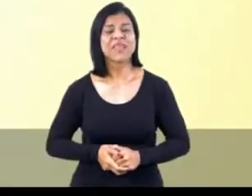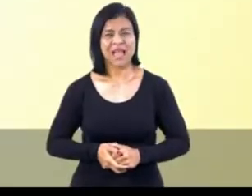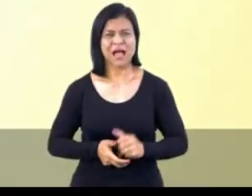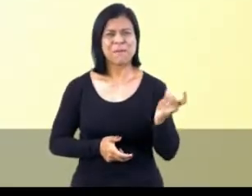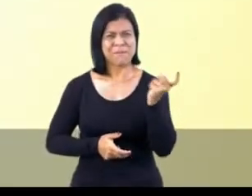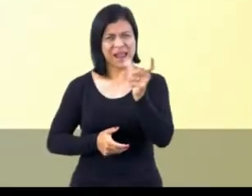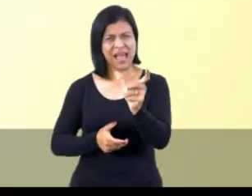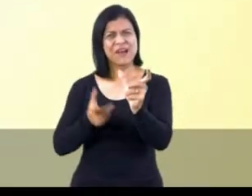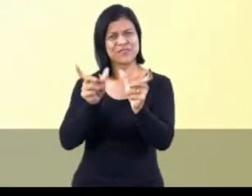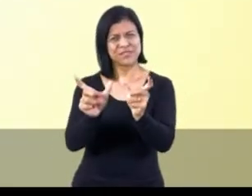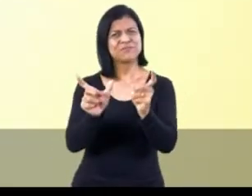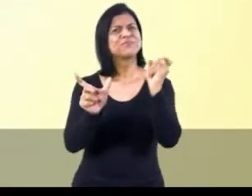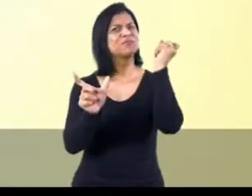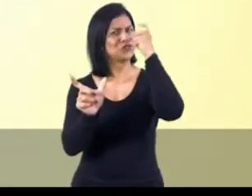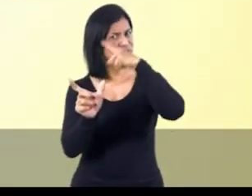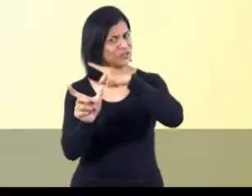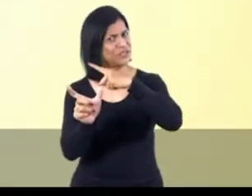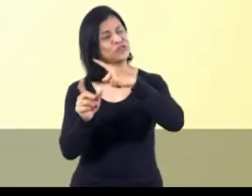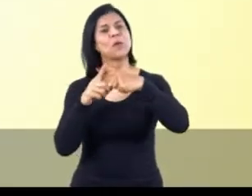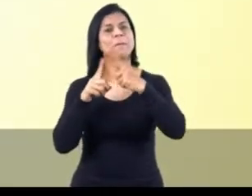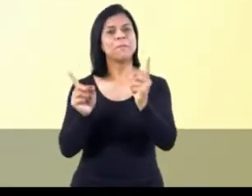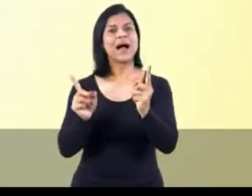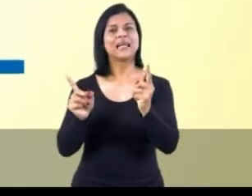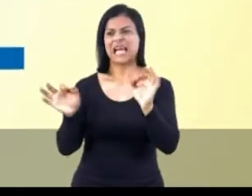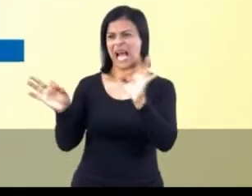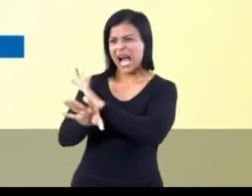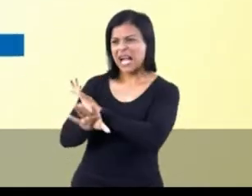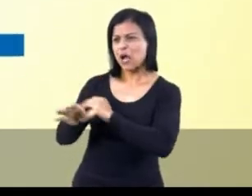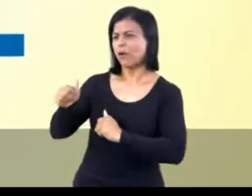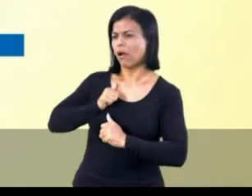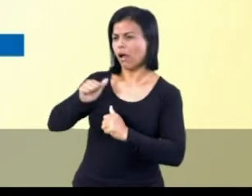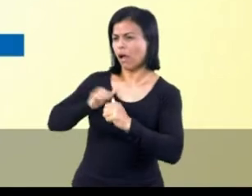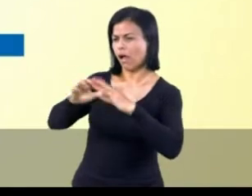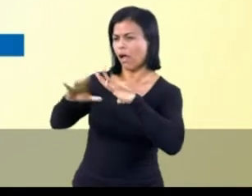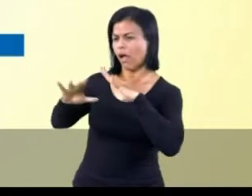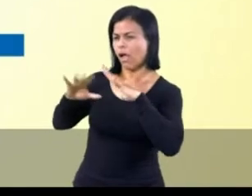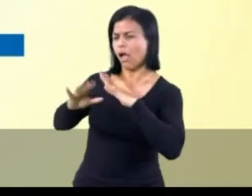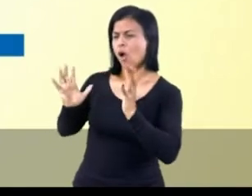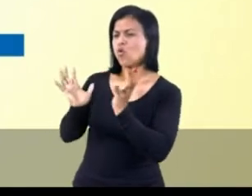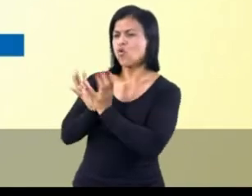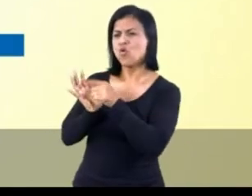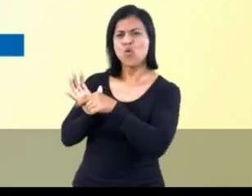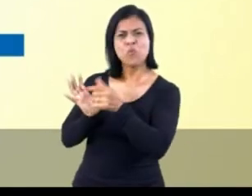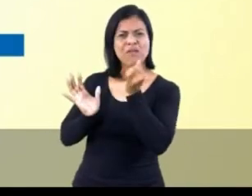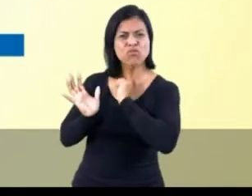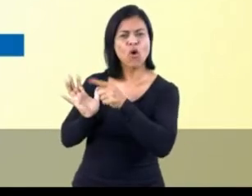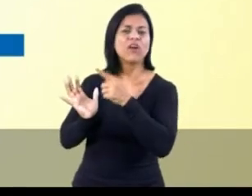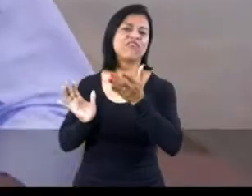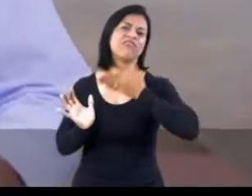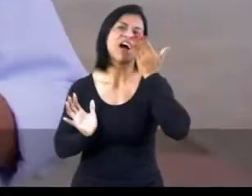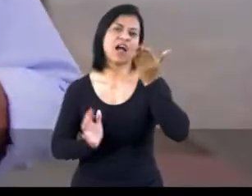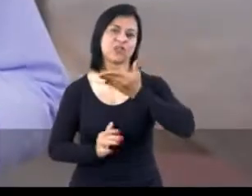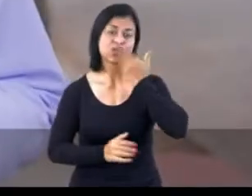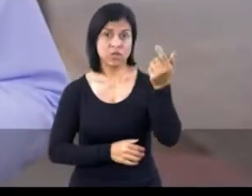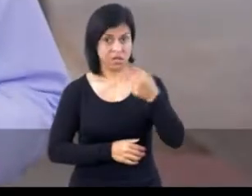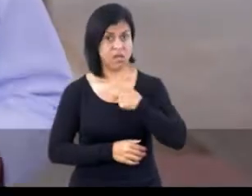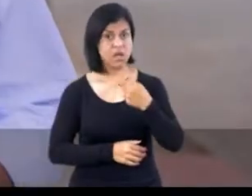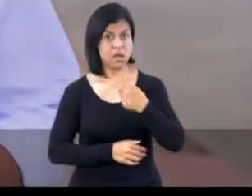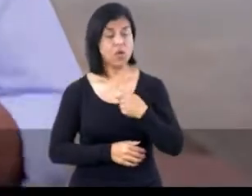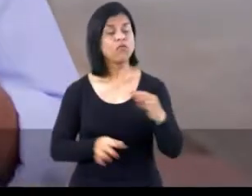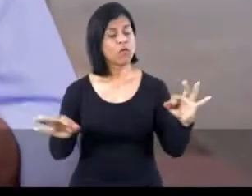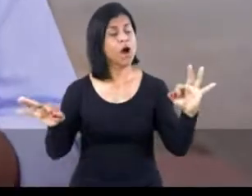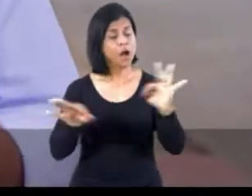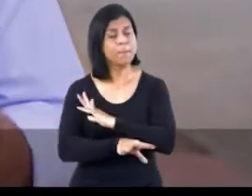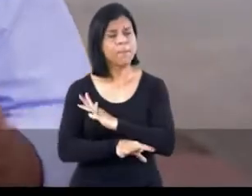O Trabalínguas é difícil, mas acabar com a mamata do grupo que está aí é fácil. Eu, Manato,